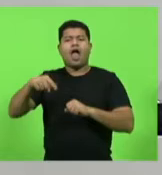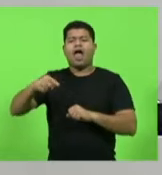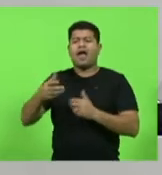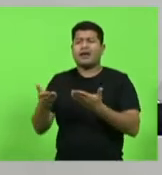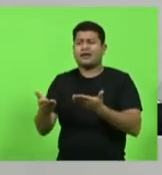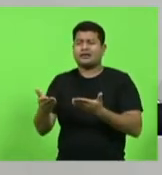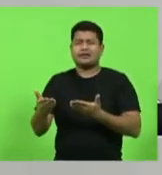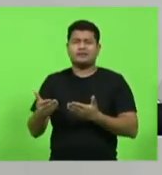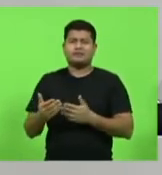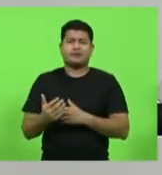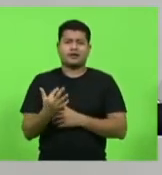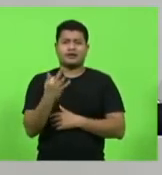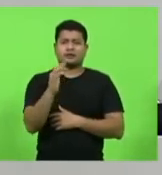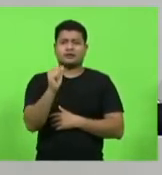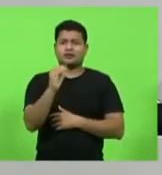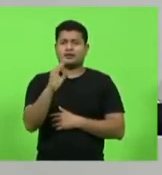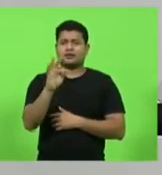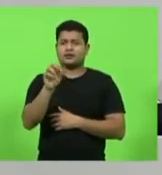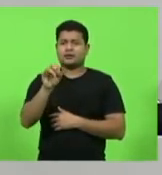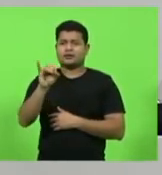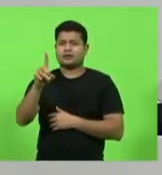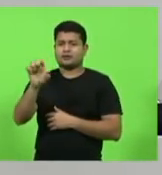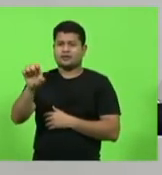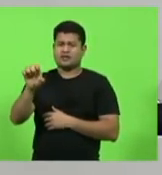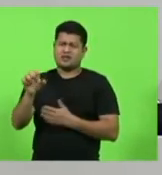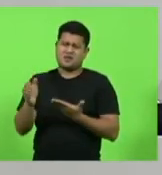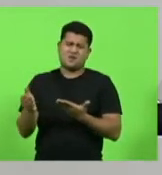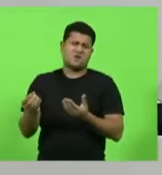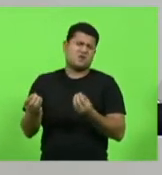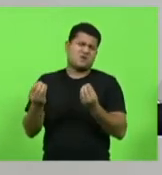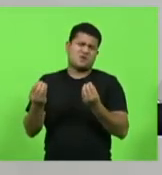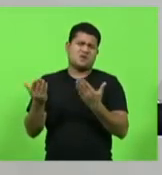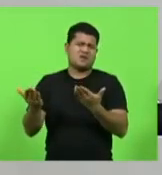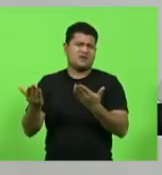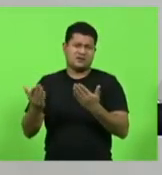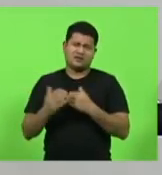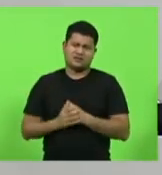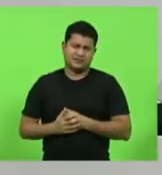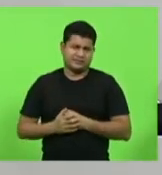Ora, governador, era mísera, mísera, ora, ora, ora.